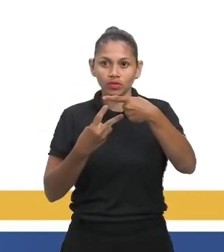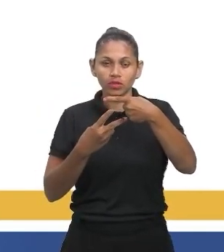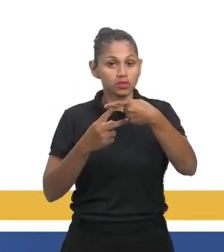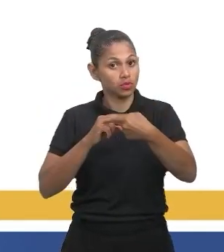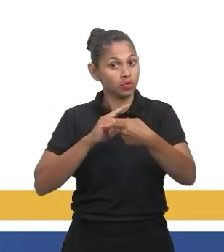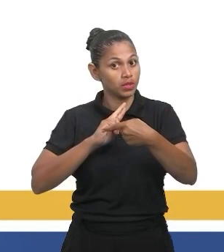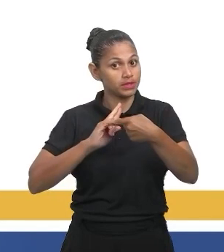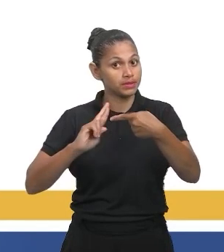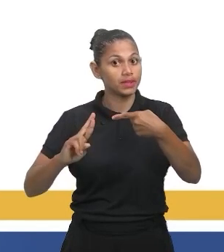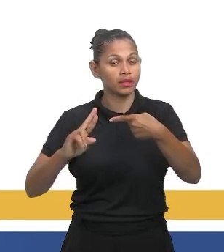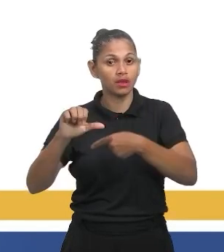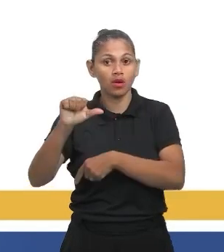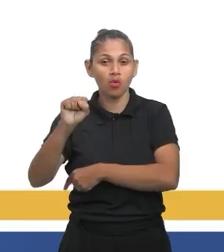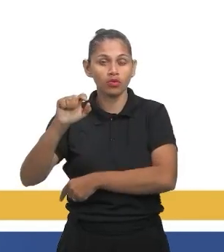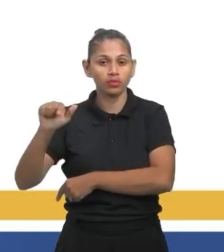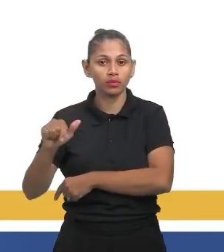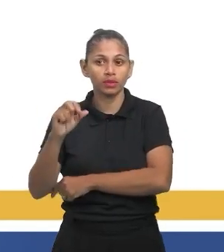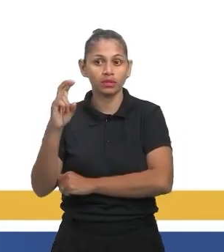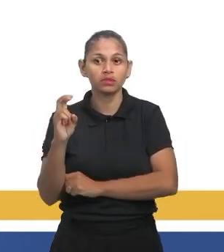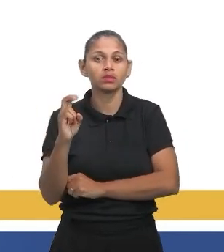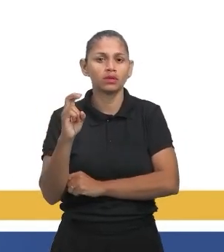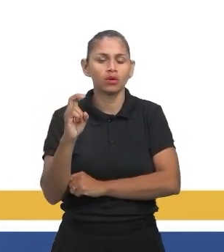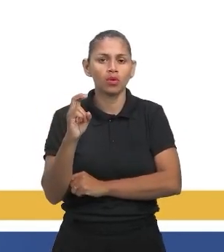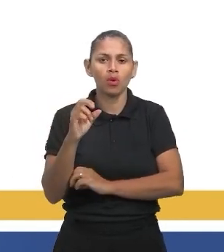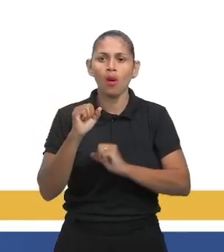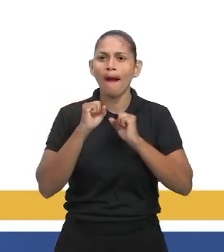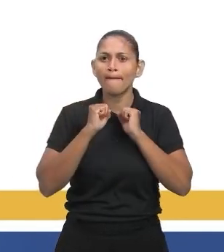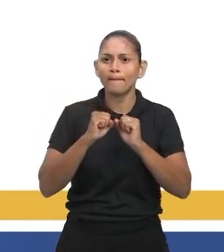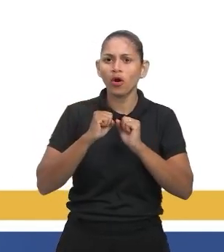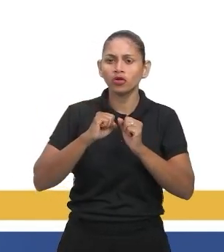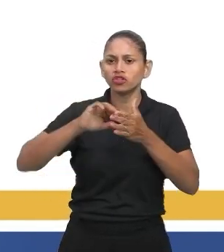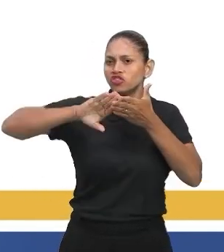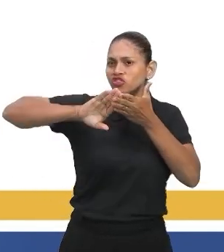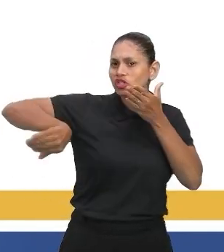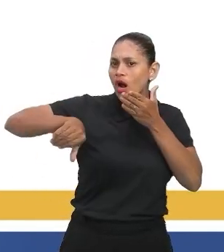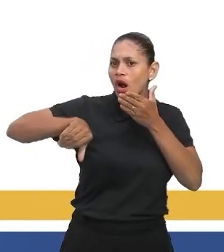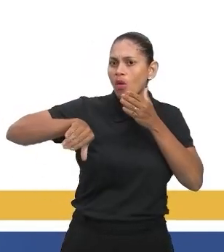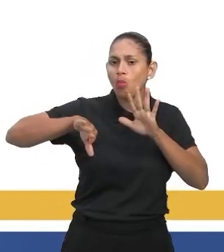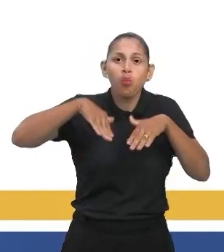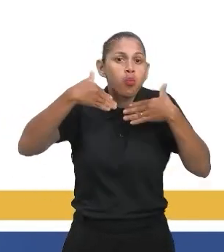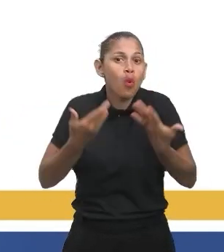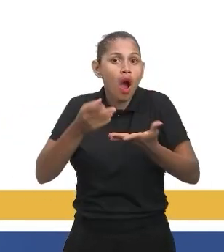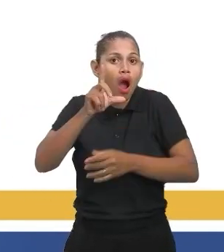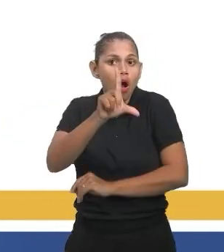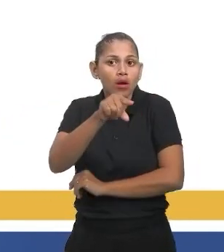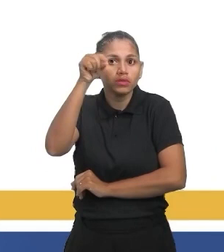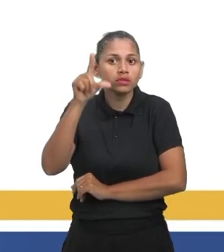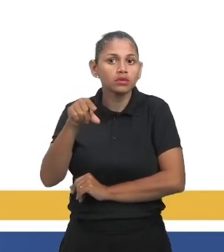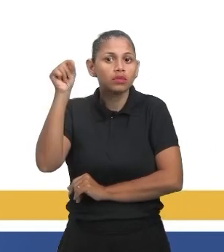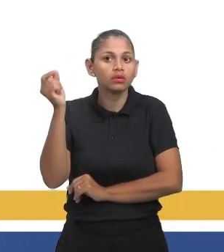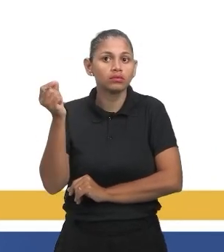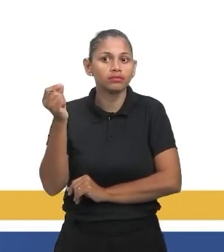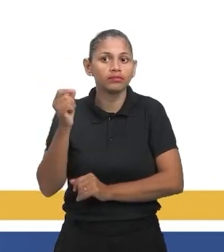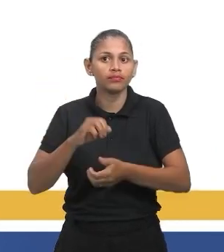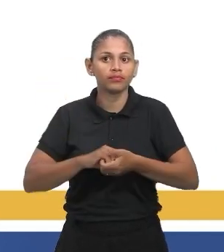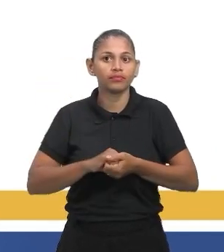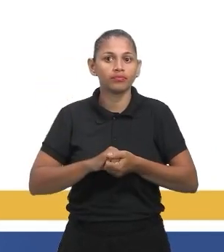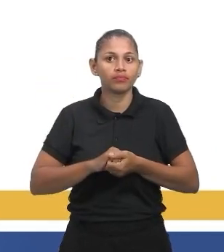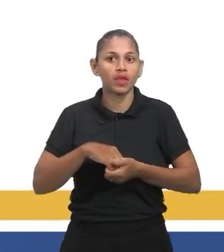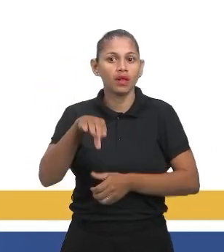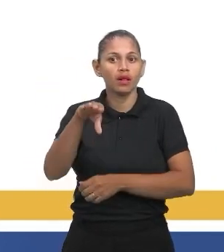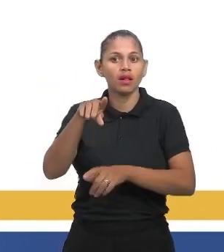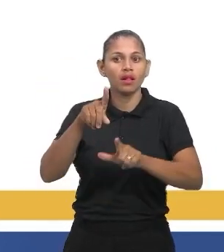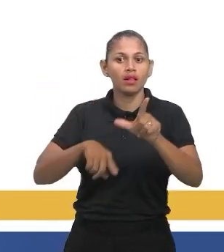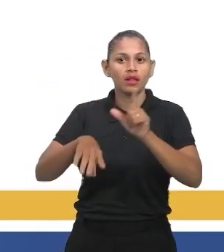Eu já sei a média, que é 8,5. Posso eliminar qual alternativa? Posso eliminar a alternativa? Pode sim, professor. Elimina a letra B,